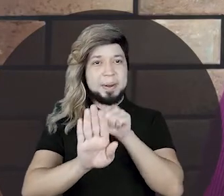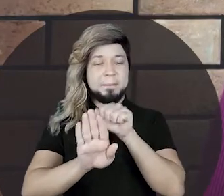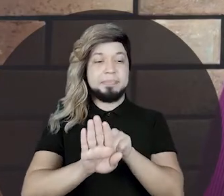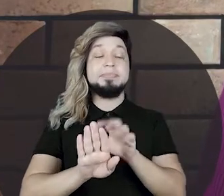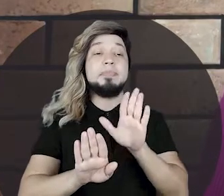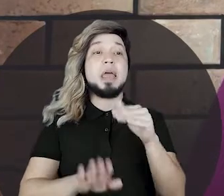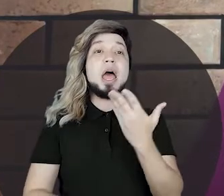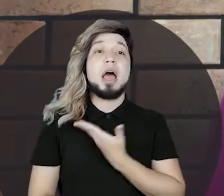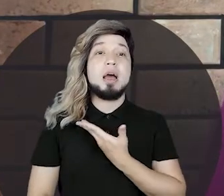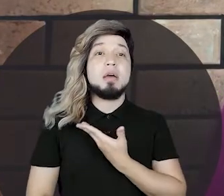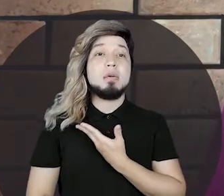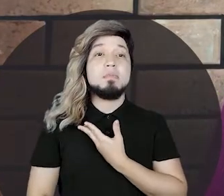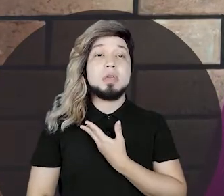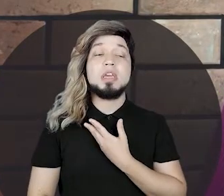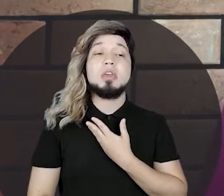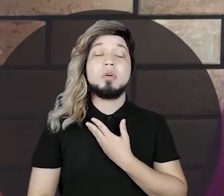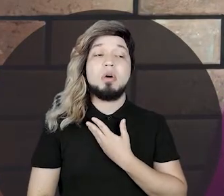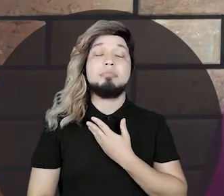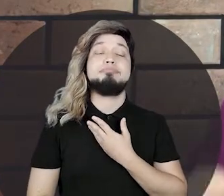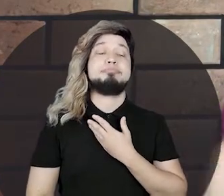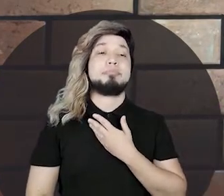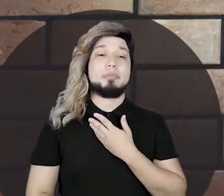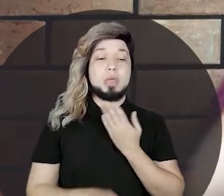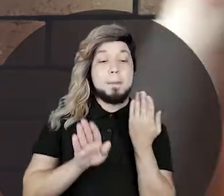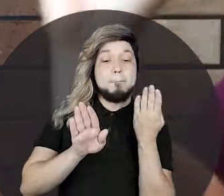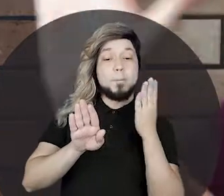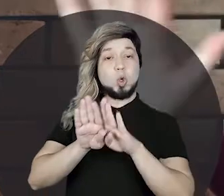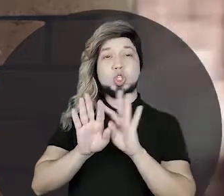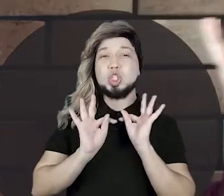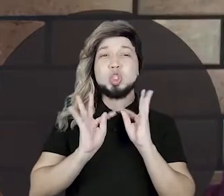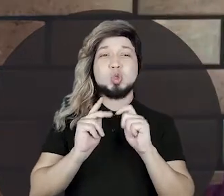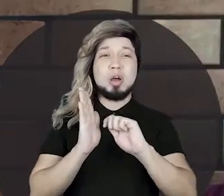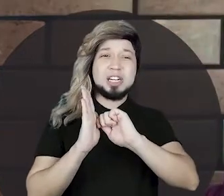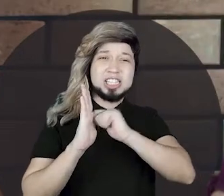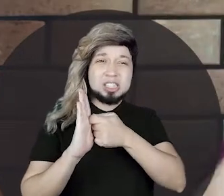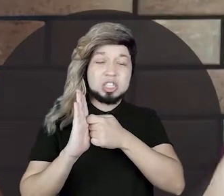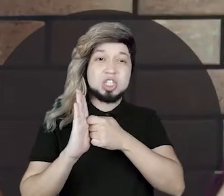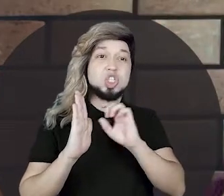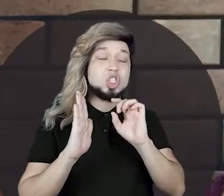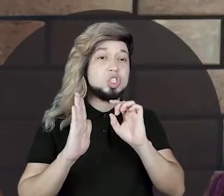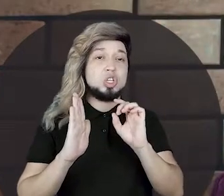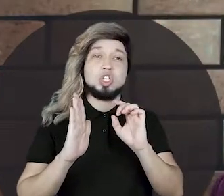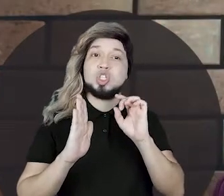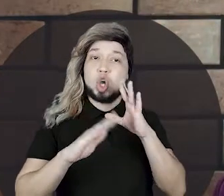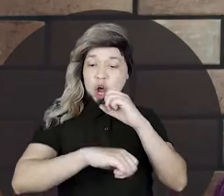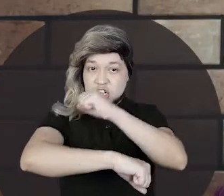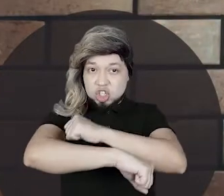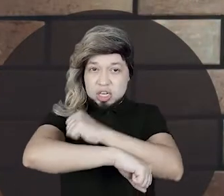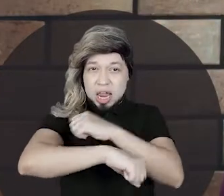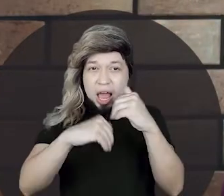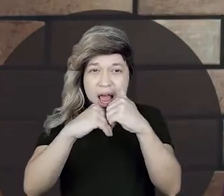Ele abriu e disse, compadre, faz o seguinte, feche aí todas as suas portas. Deixe só um